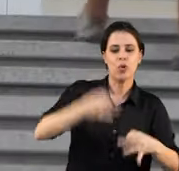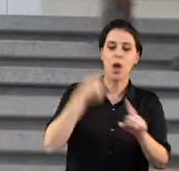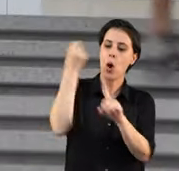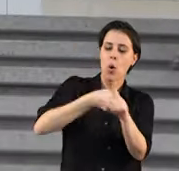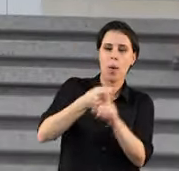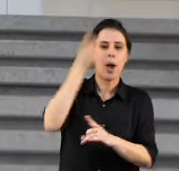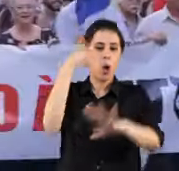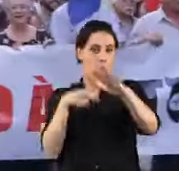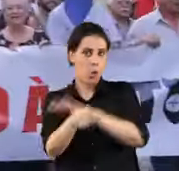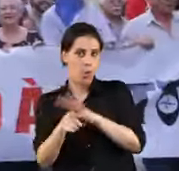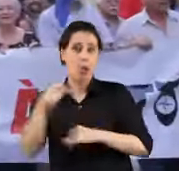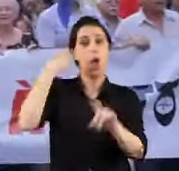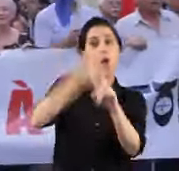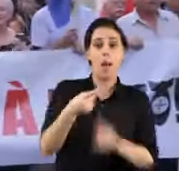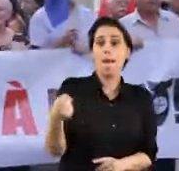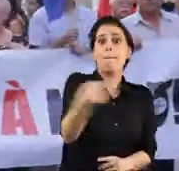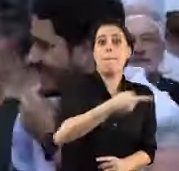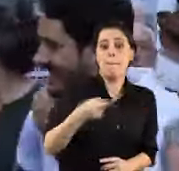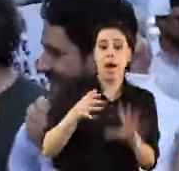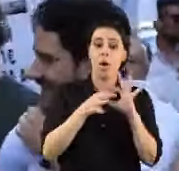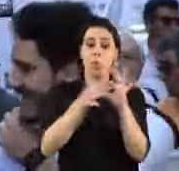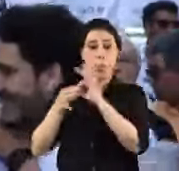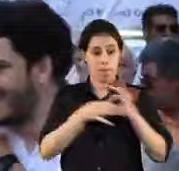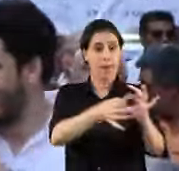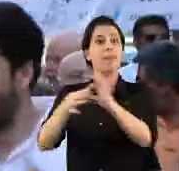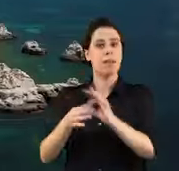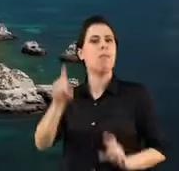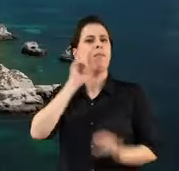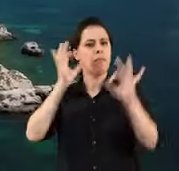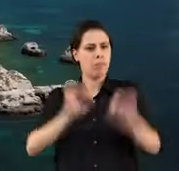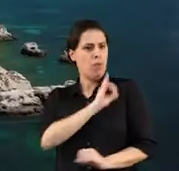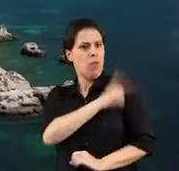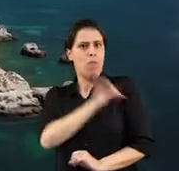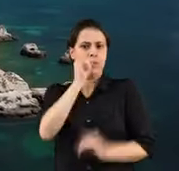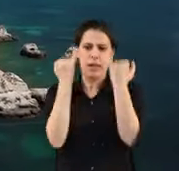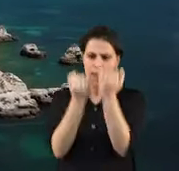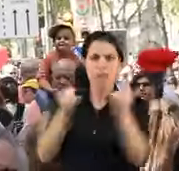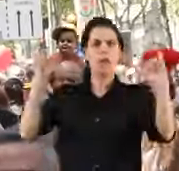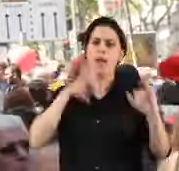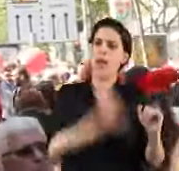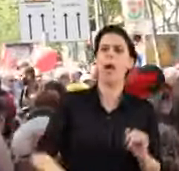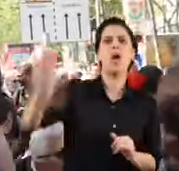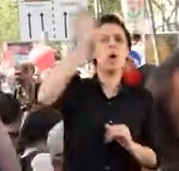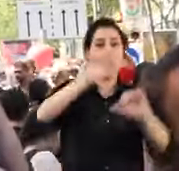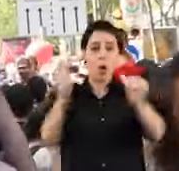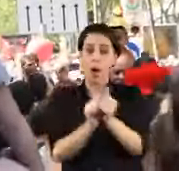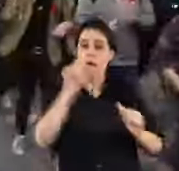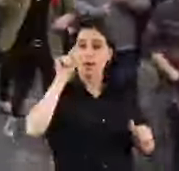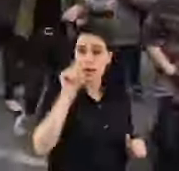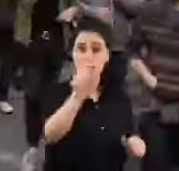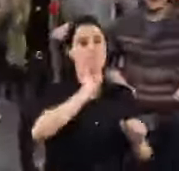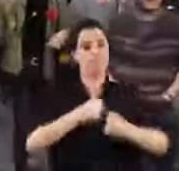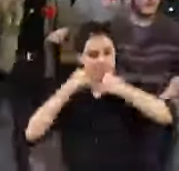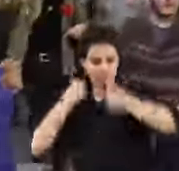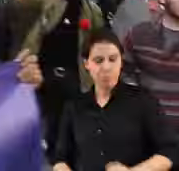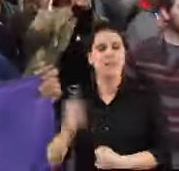justiça e o combate à corrupção. Na luta pela paz e a cooperação. A defender a soberania e a independência nacional. Ao teu